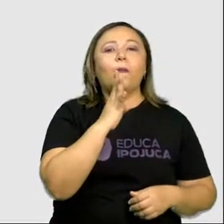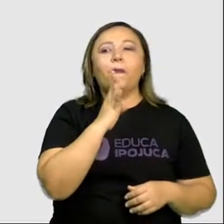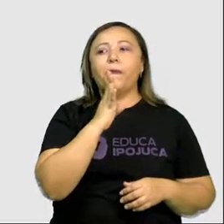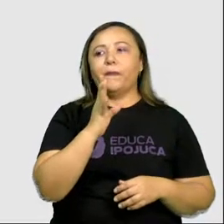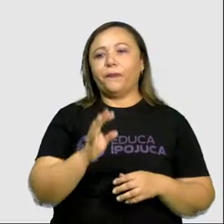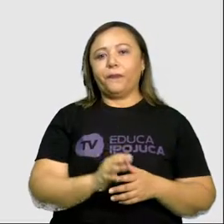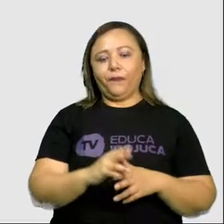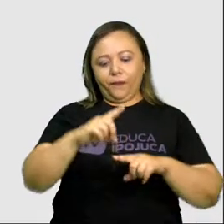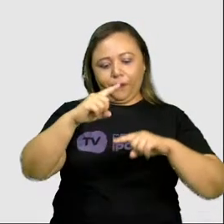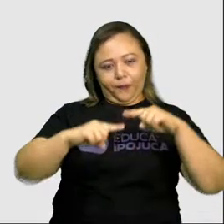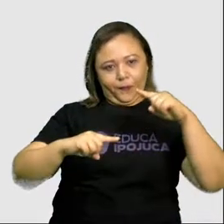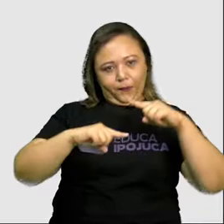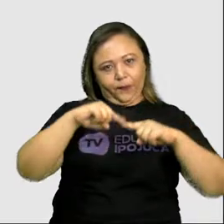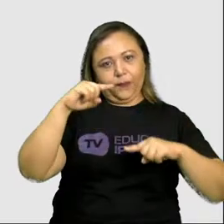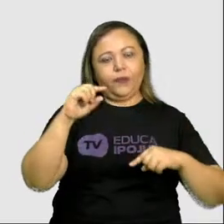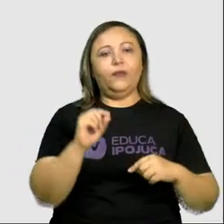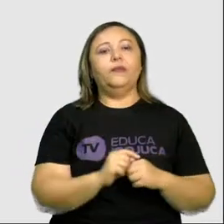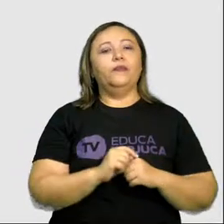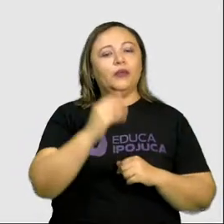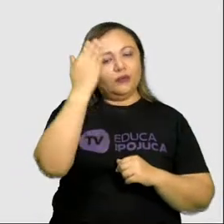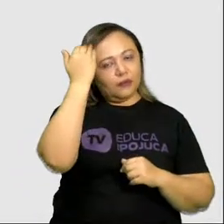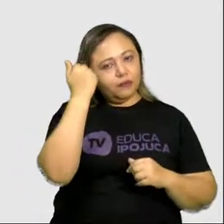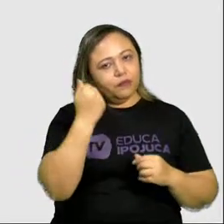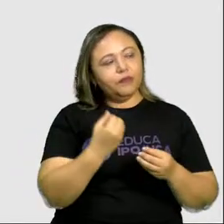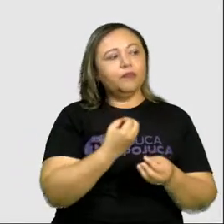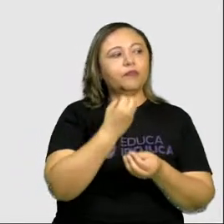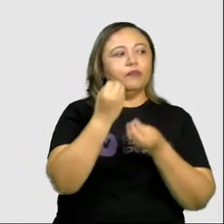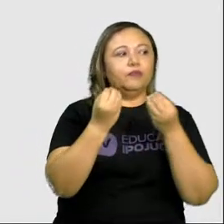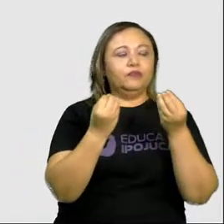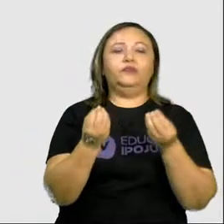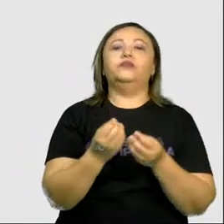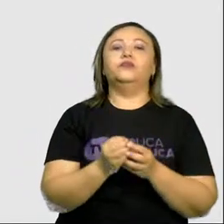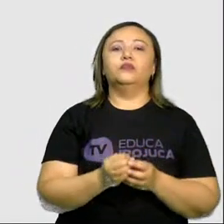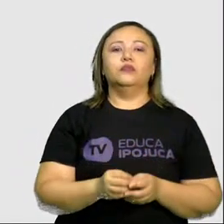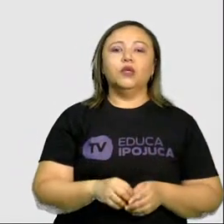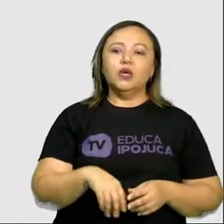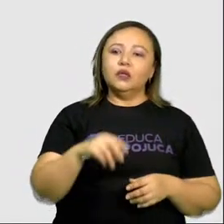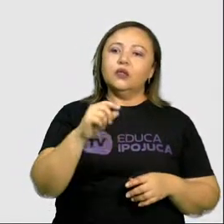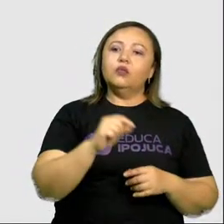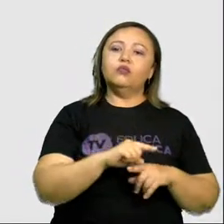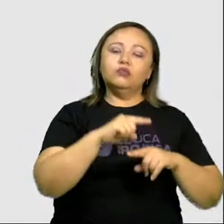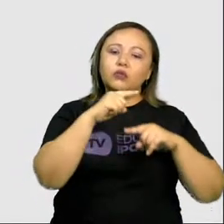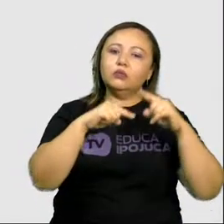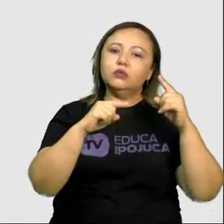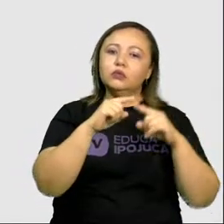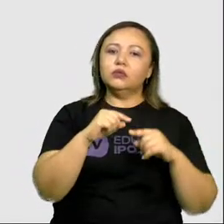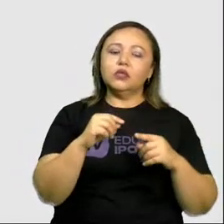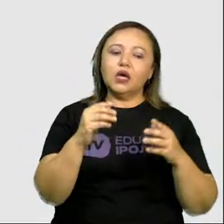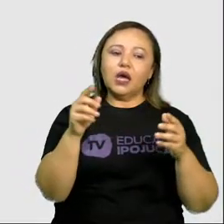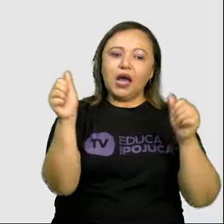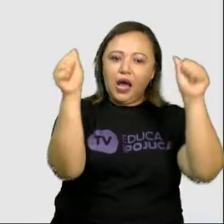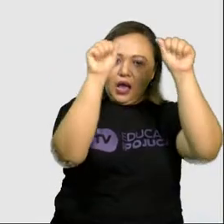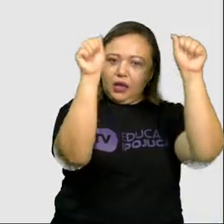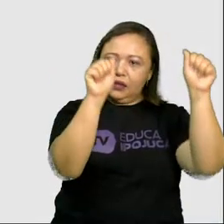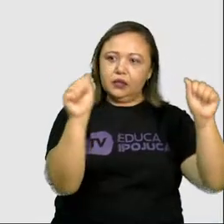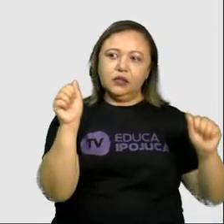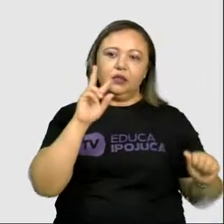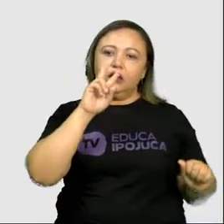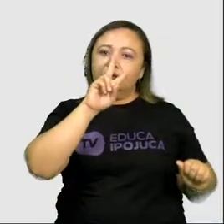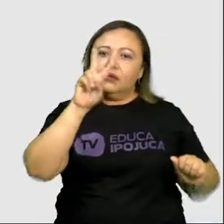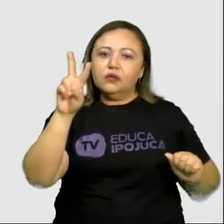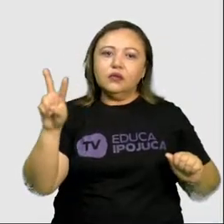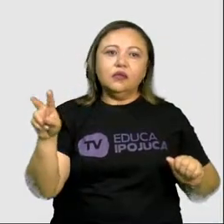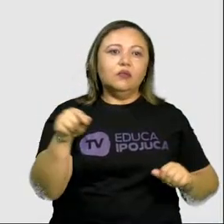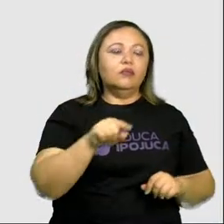empregar um de cada vez. Então, das artes visuais. Os principais elementos das